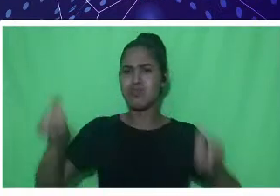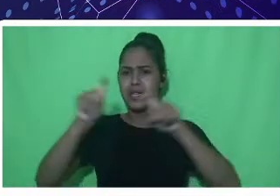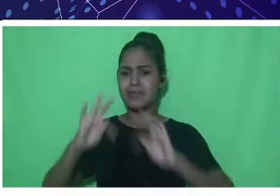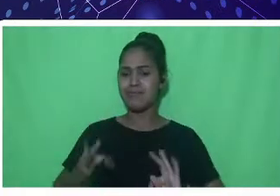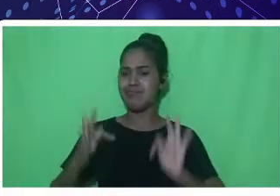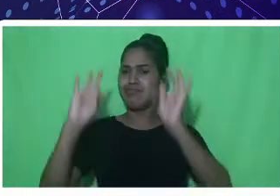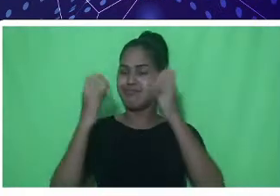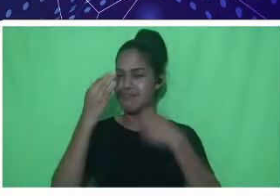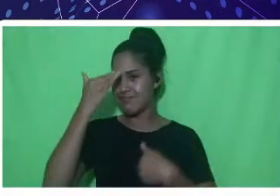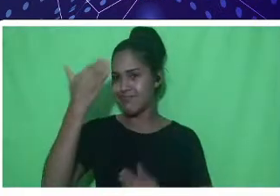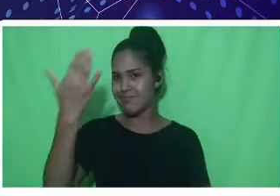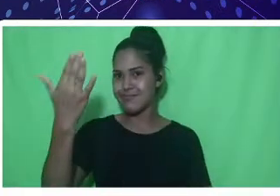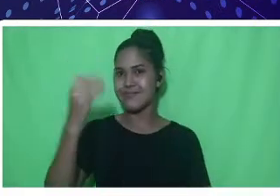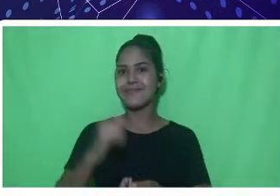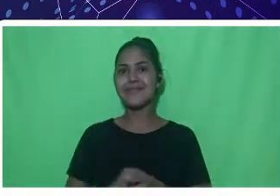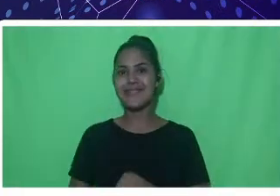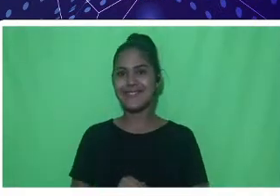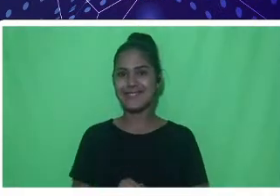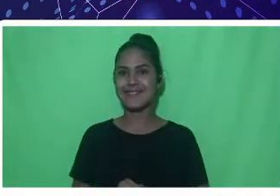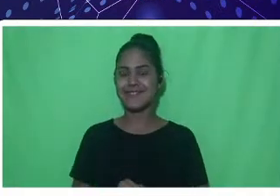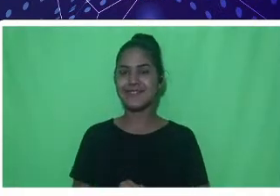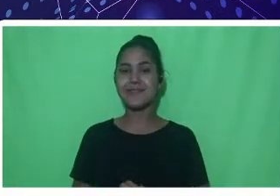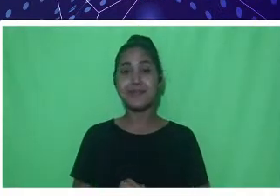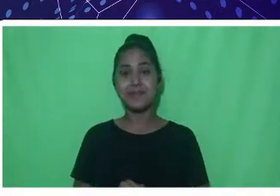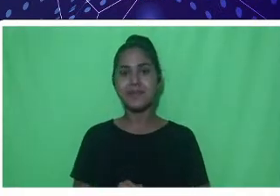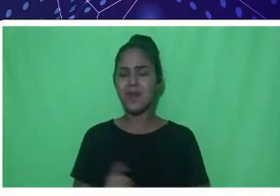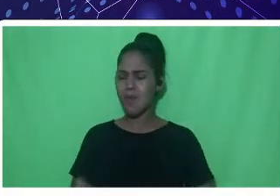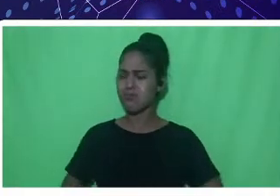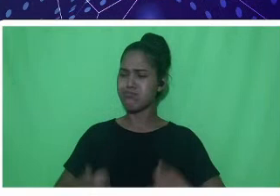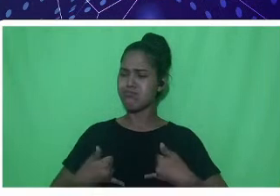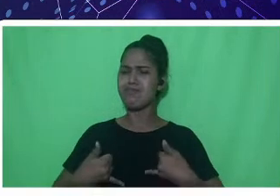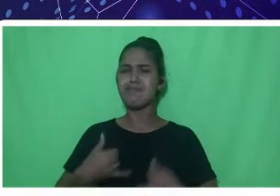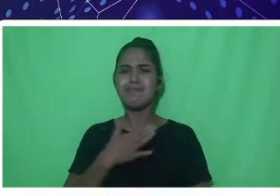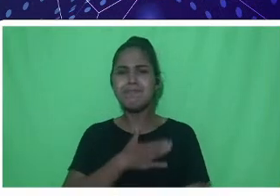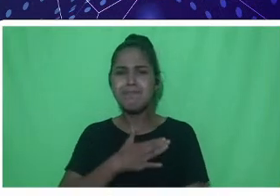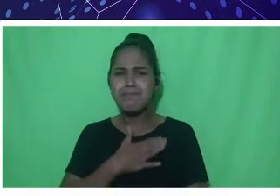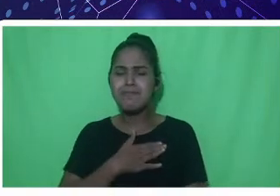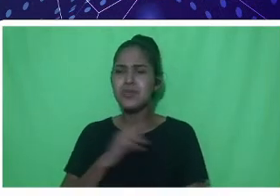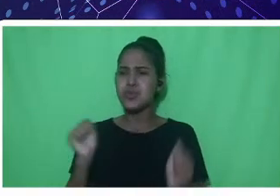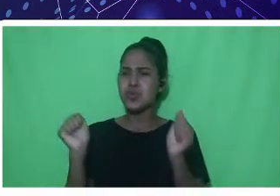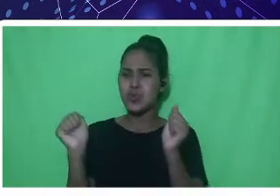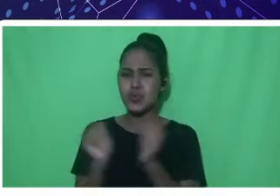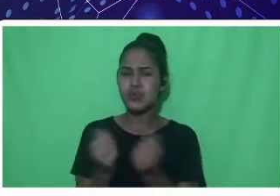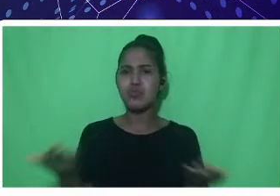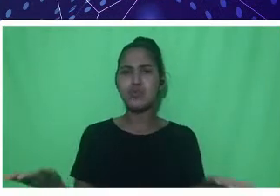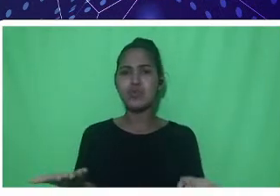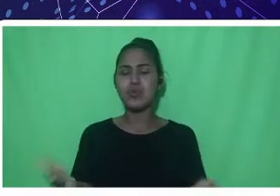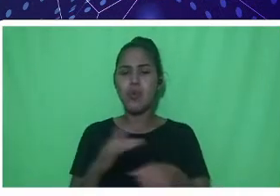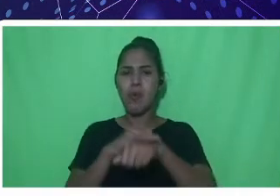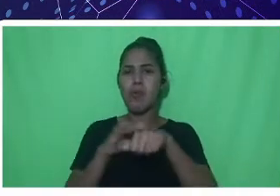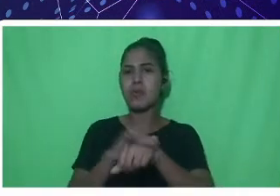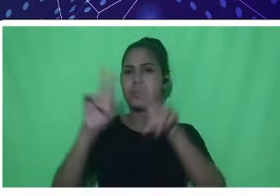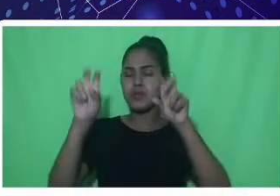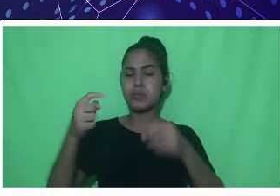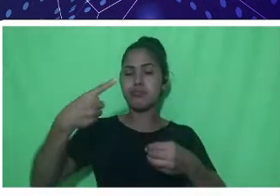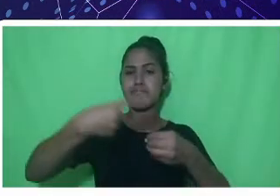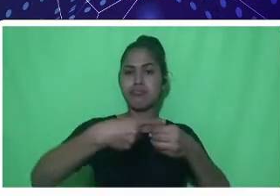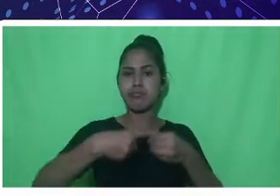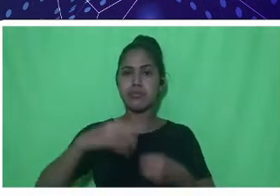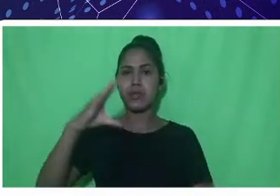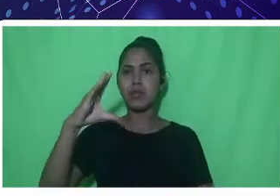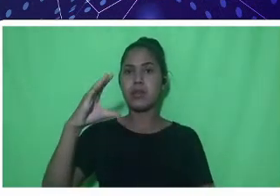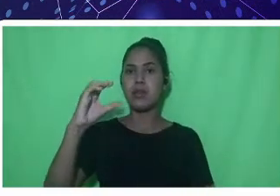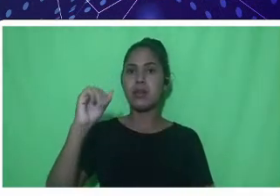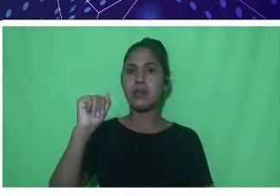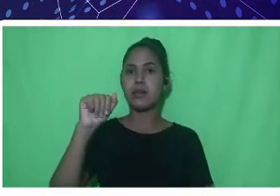E é com muita honra, muito prazer, que nós estamos nessa tarde, para nós falarmos um pouquinho do campus de Presidente Médici. E, por sua vez, dos